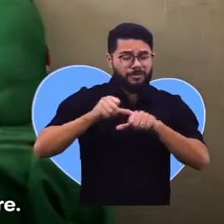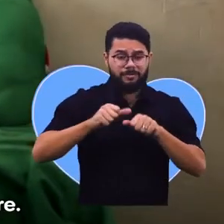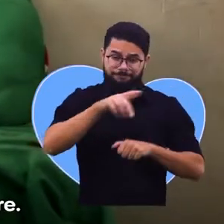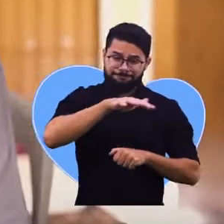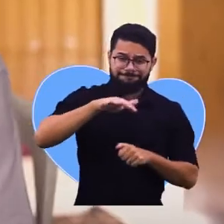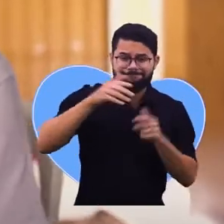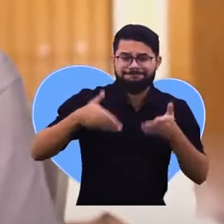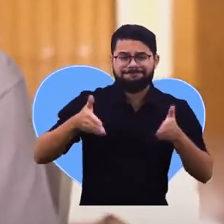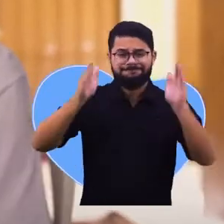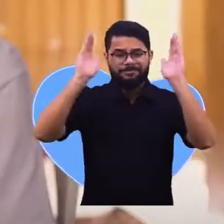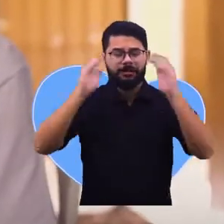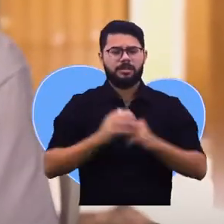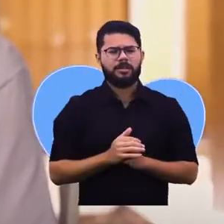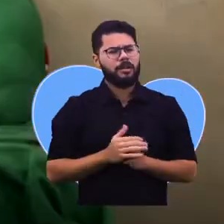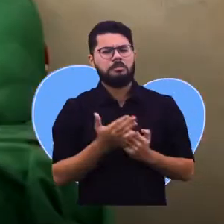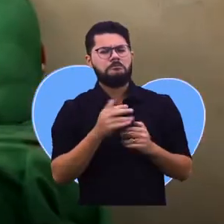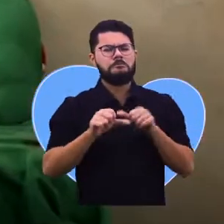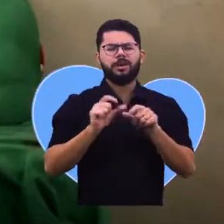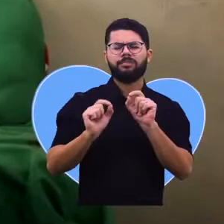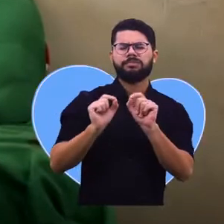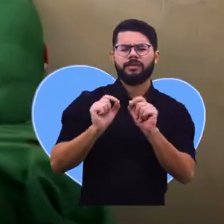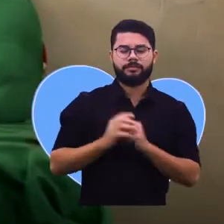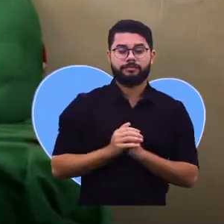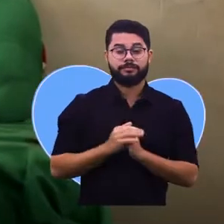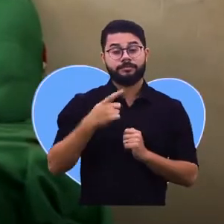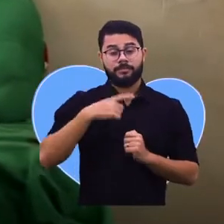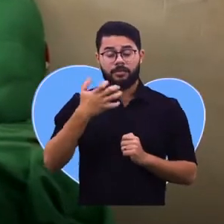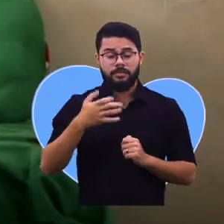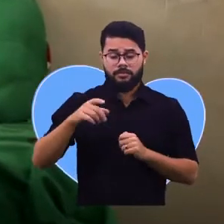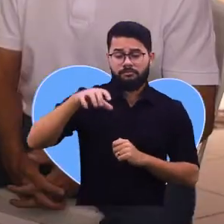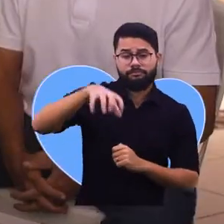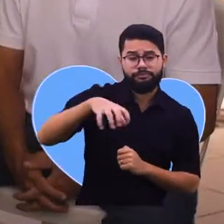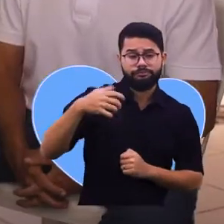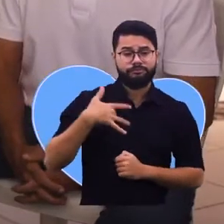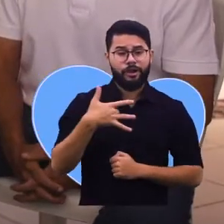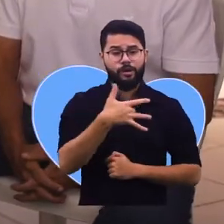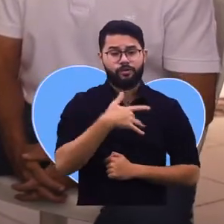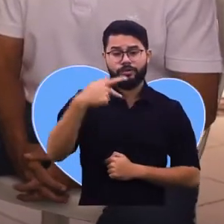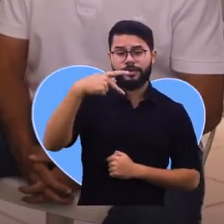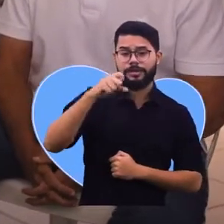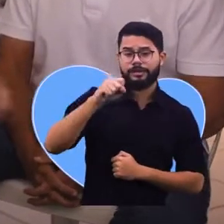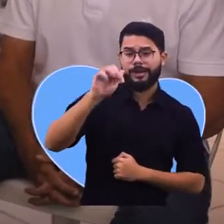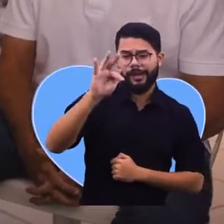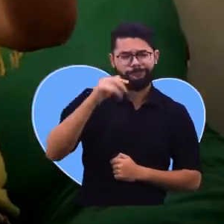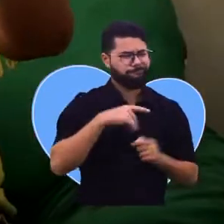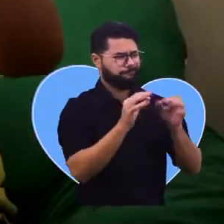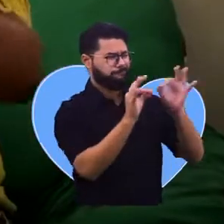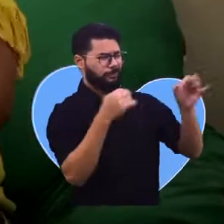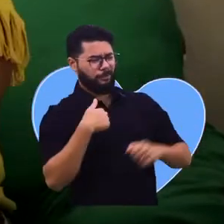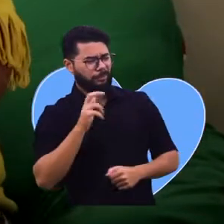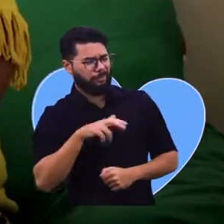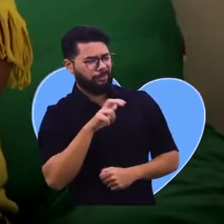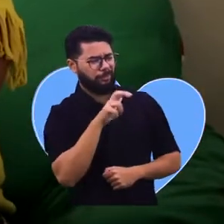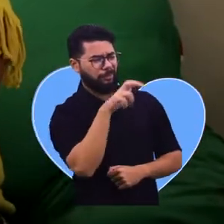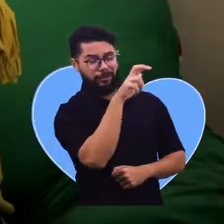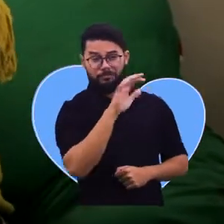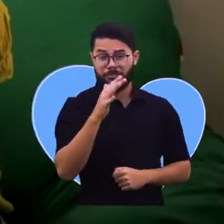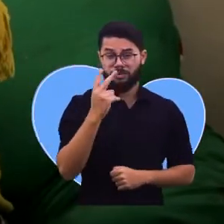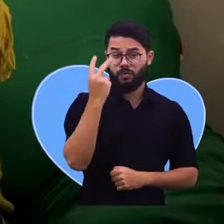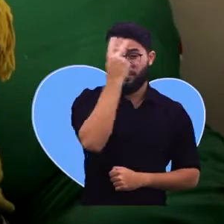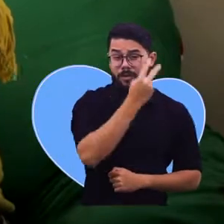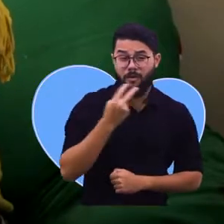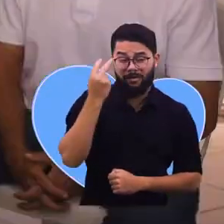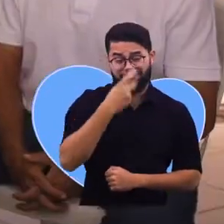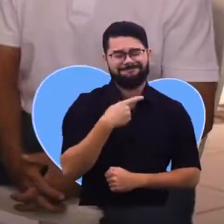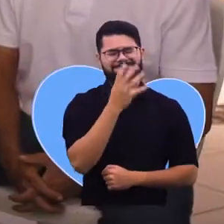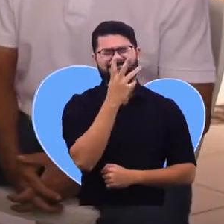Vista Alegre. Que tipo de mudança? Um posto de saúde, é muito longe. Só de subir a ladeira, eu acho que dá umas duas horas para